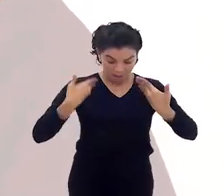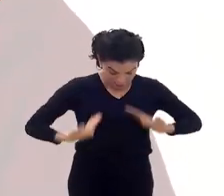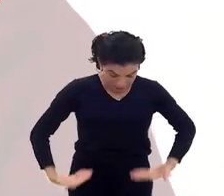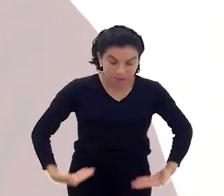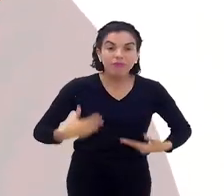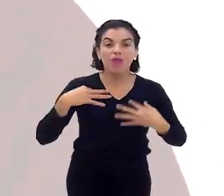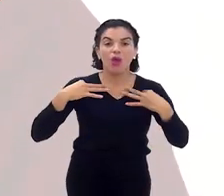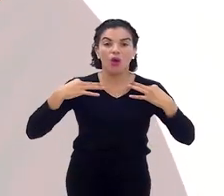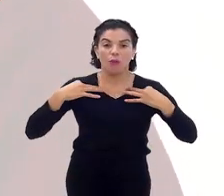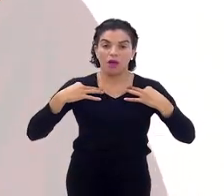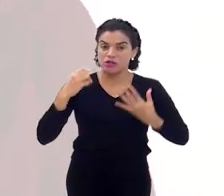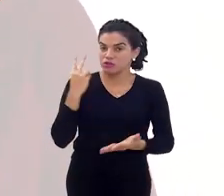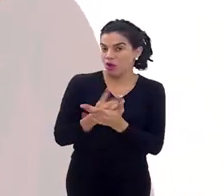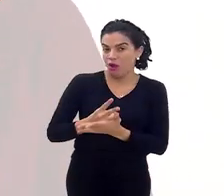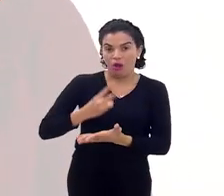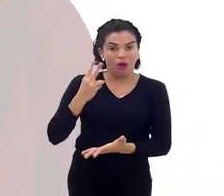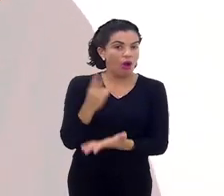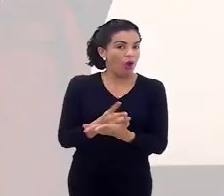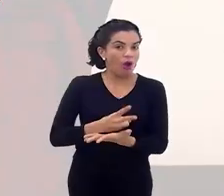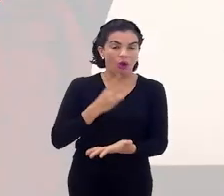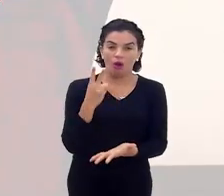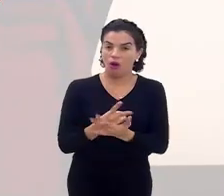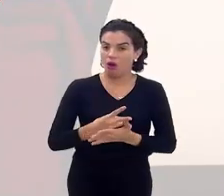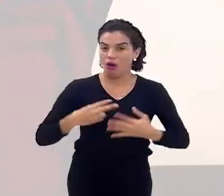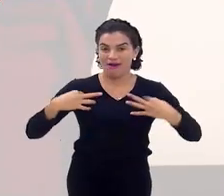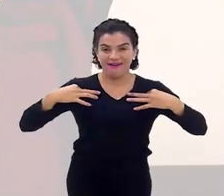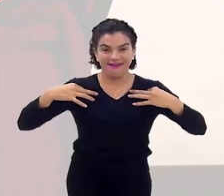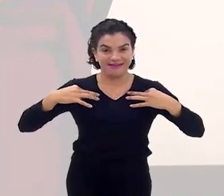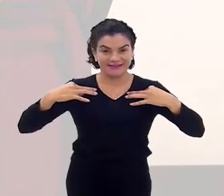essa é a roupa, eu tenho que usar só essa roupa, né? É,